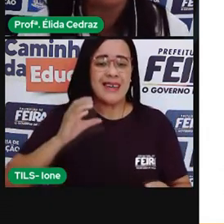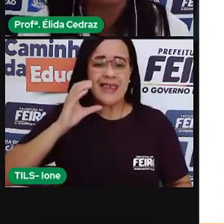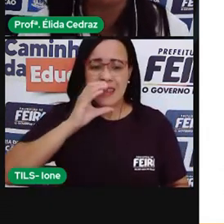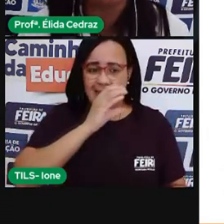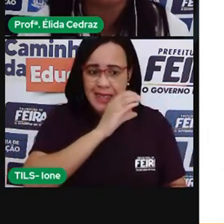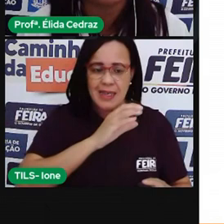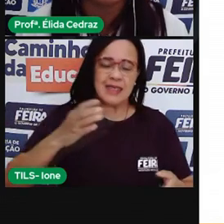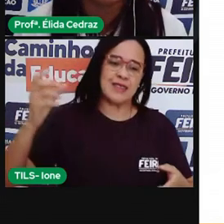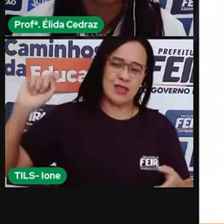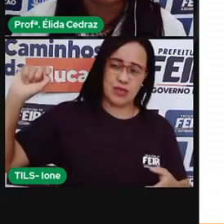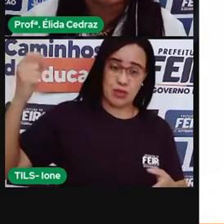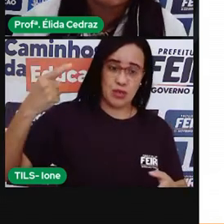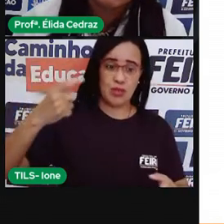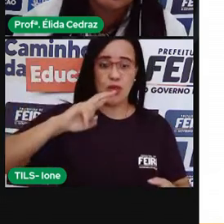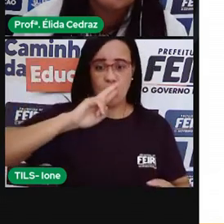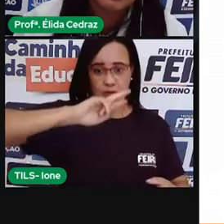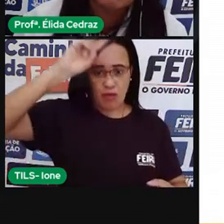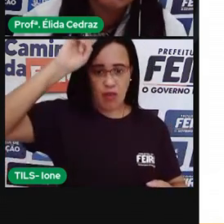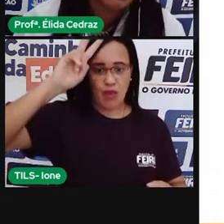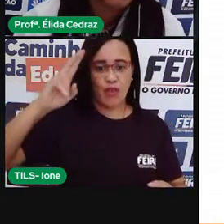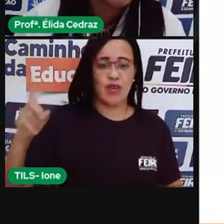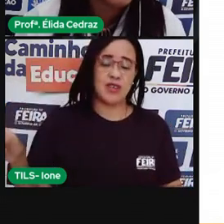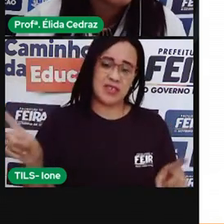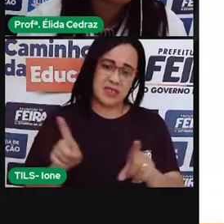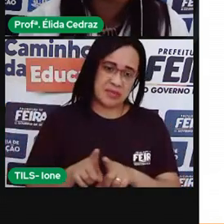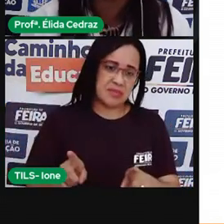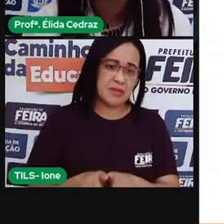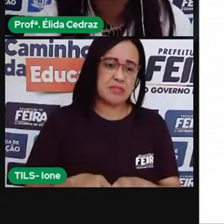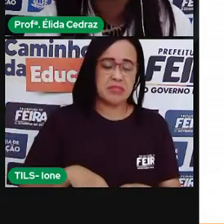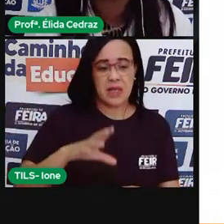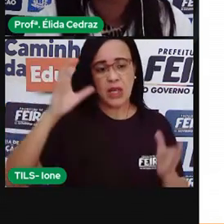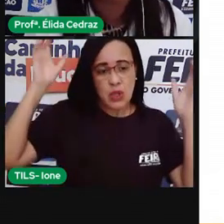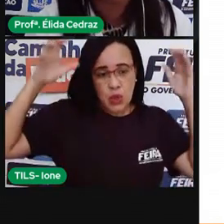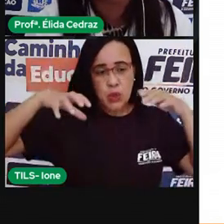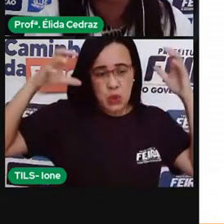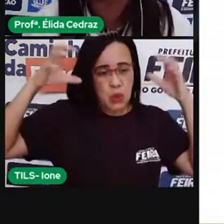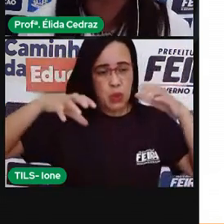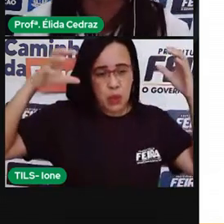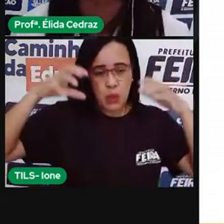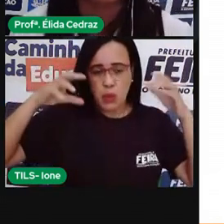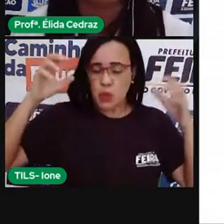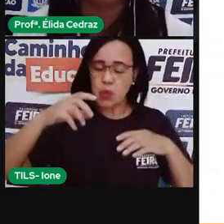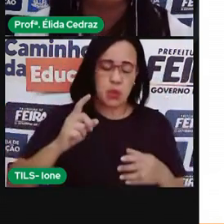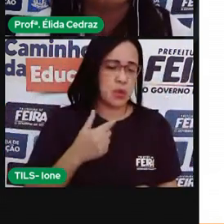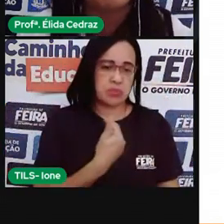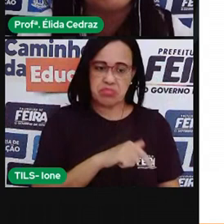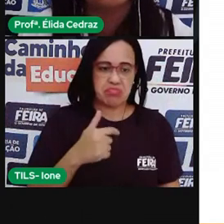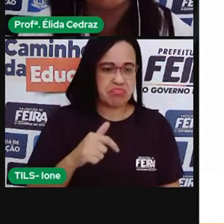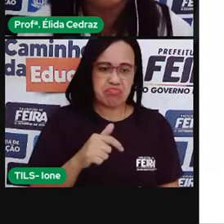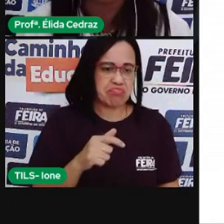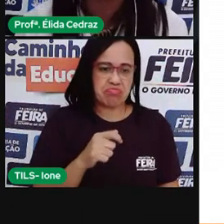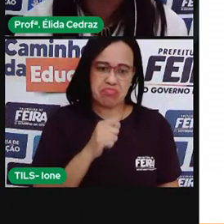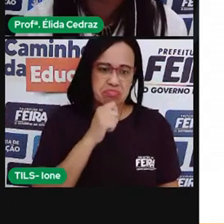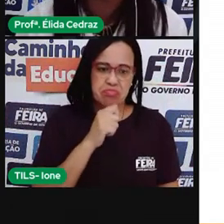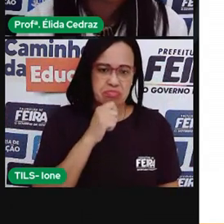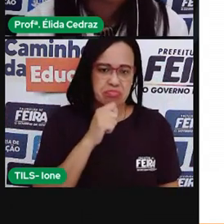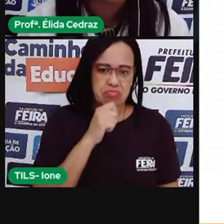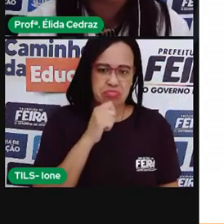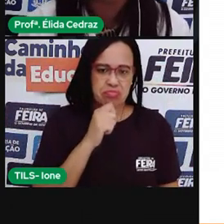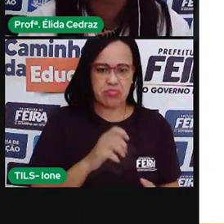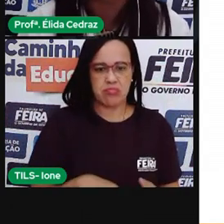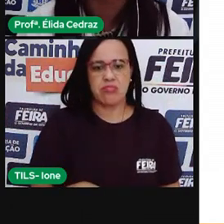chuvas. Nós temos um clima quente e úmido porque estamos perto do